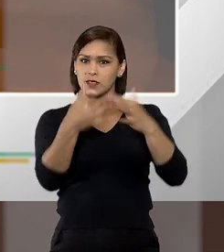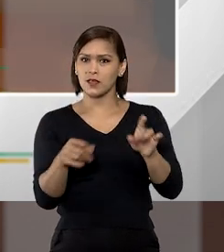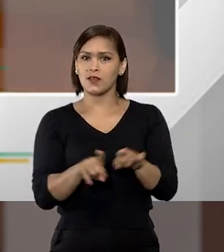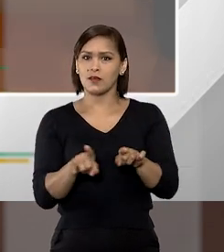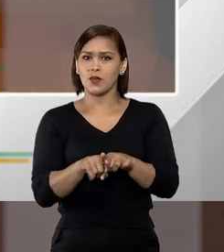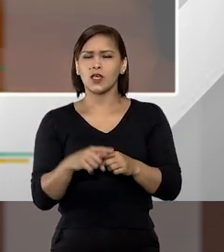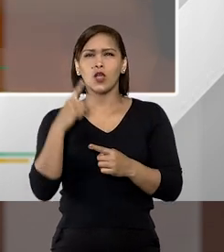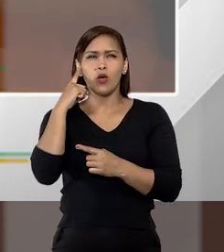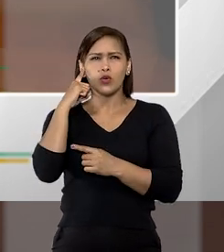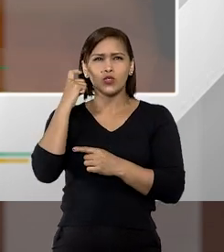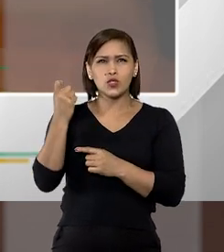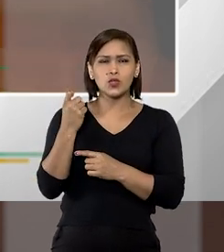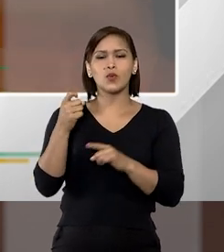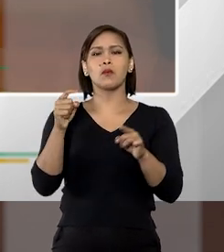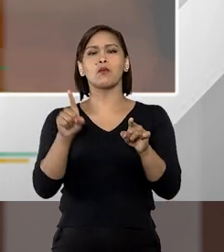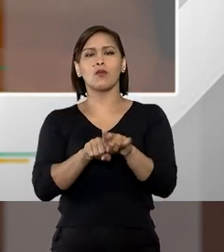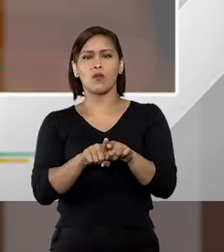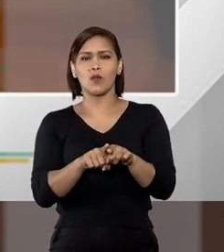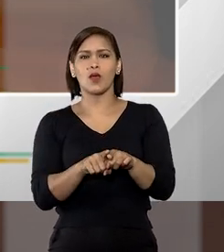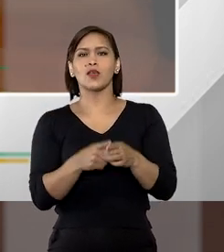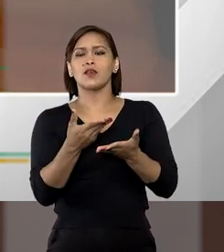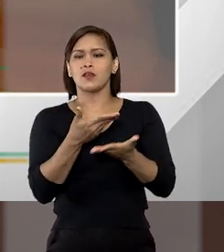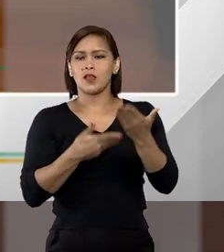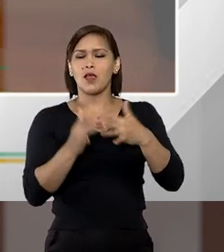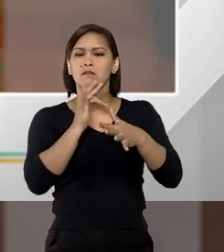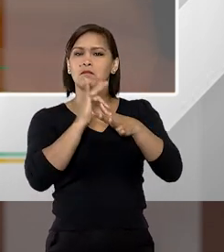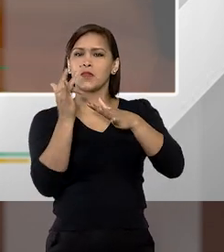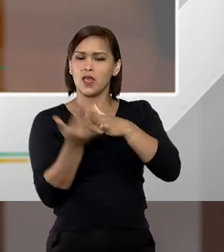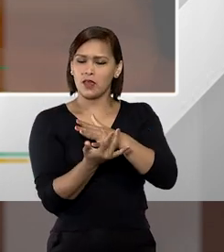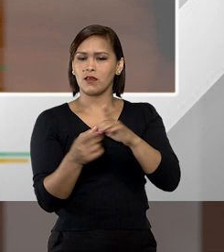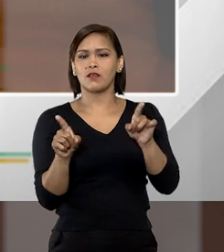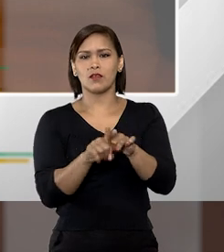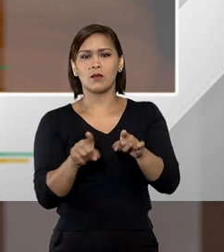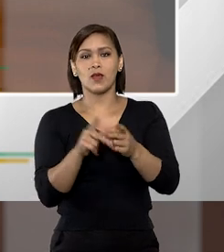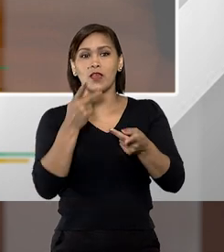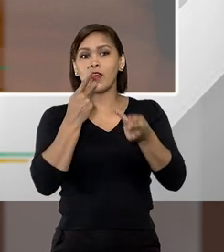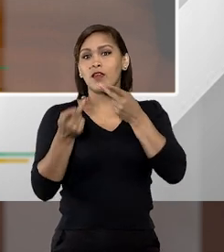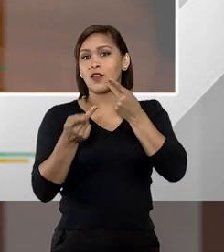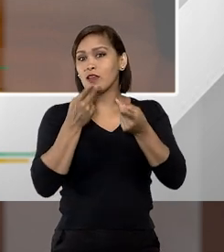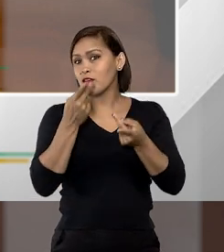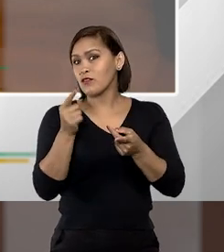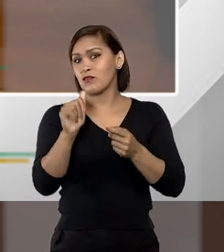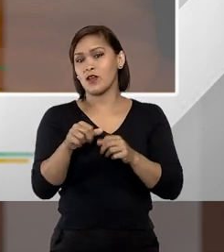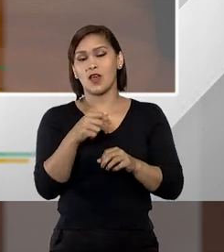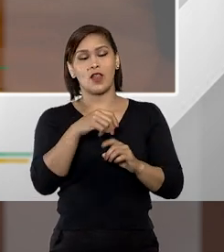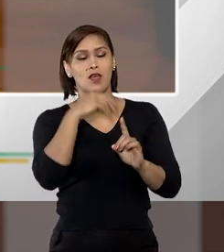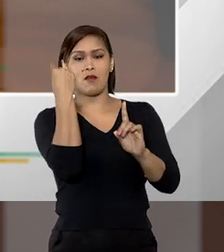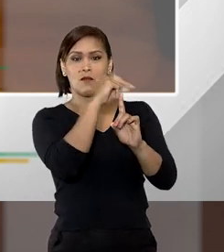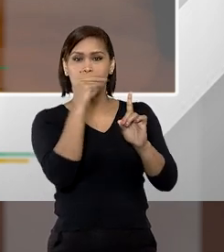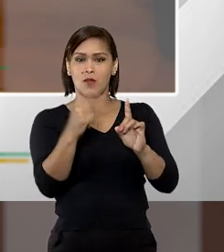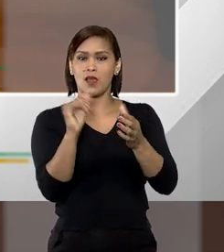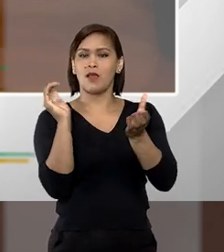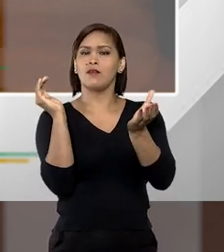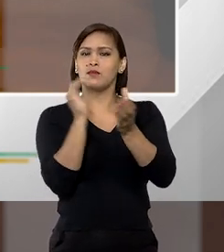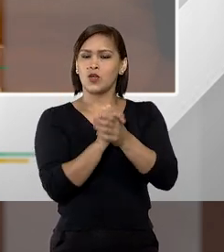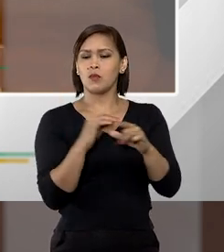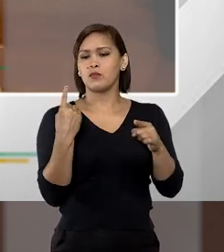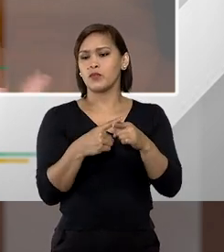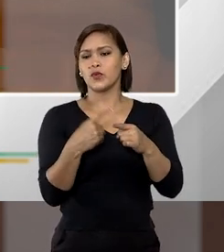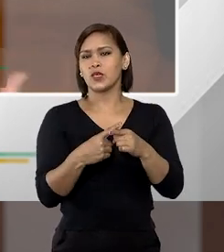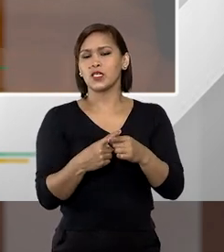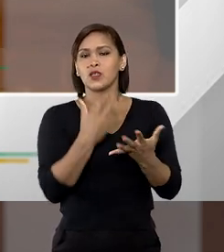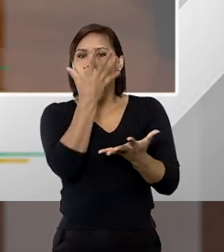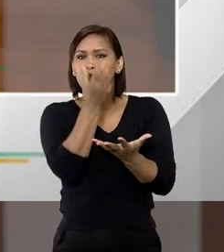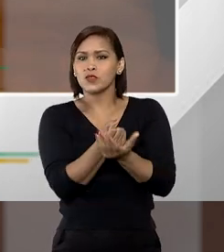né, a gente escuta muito, principalmente nos meios midiáticos, dizendo assim, que o sujeito matou a mulher porque não se